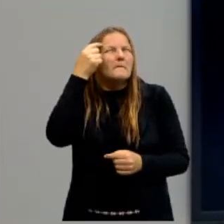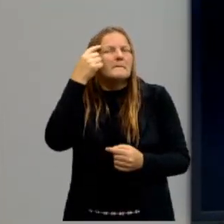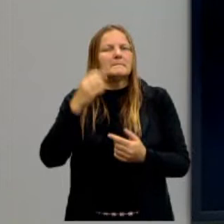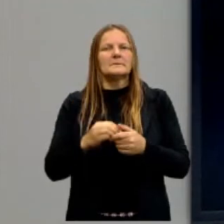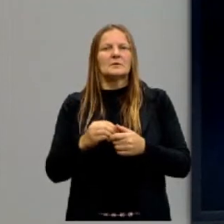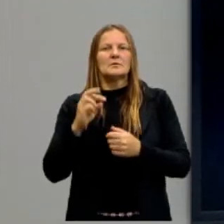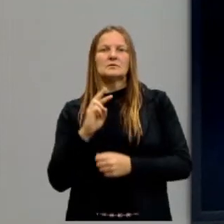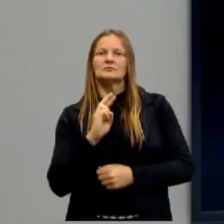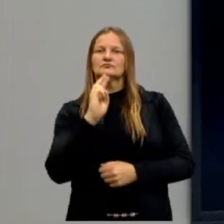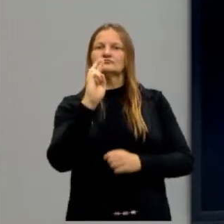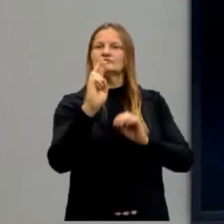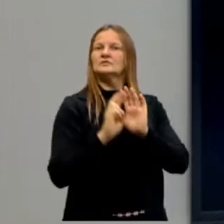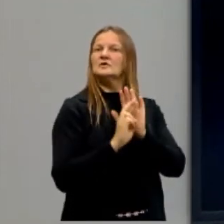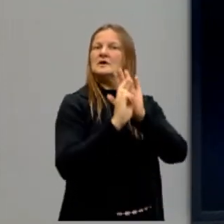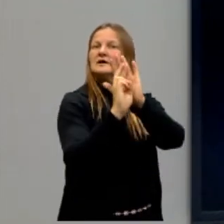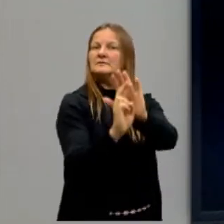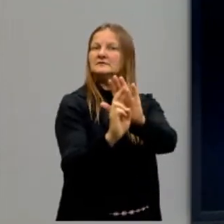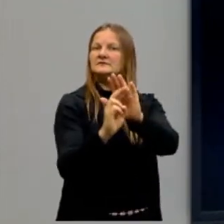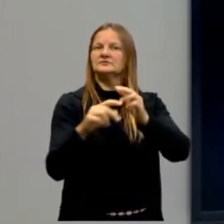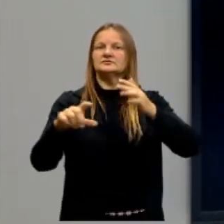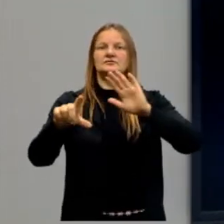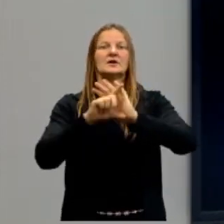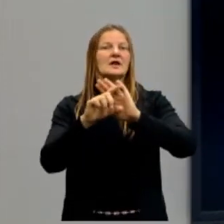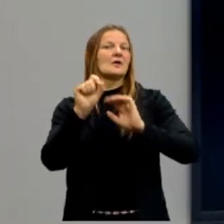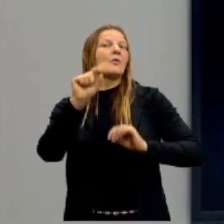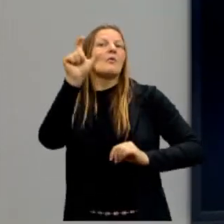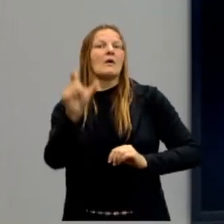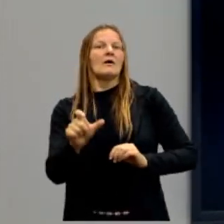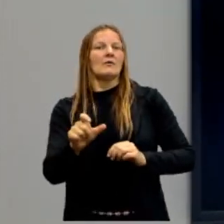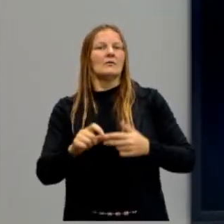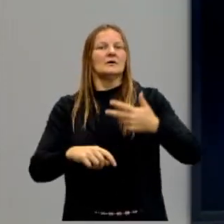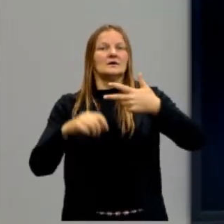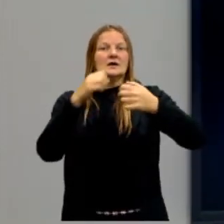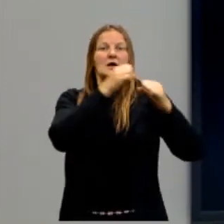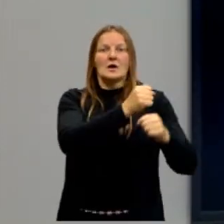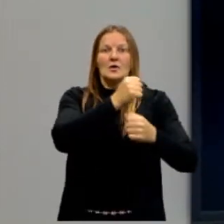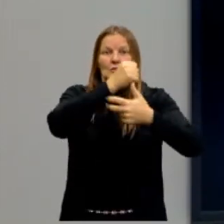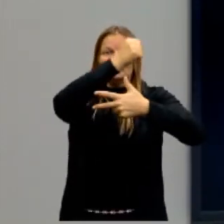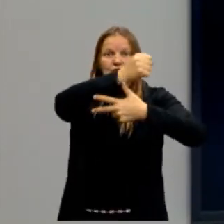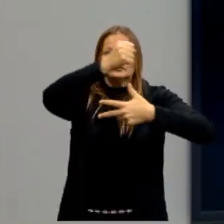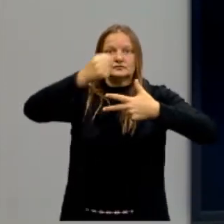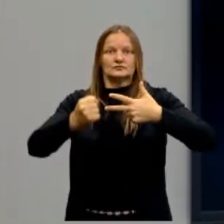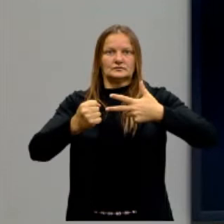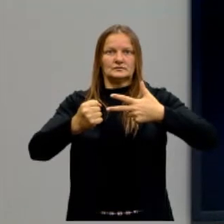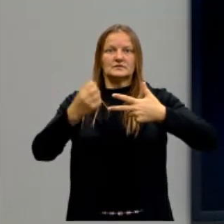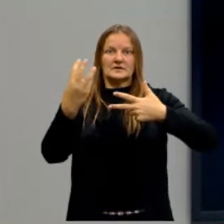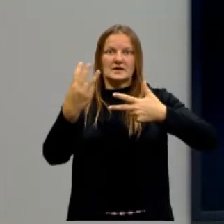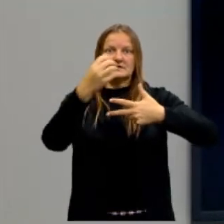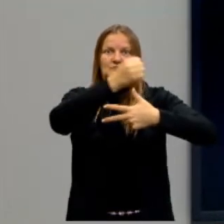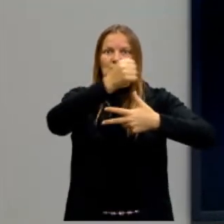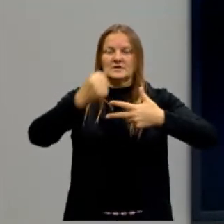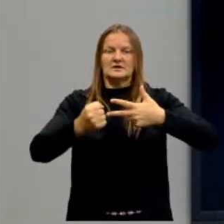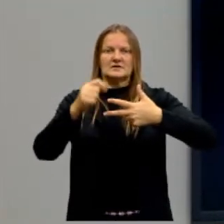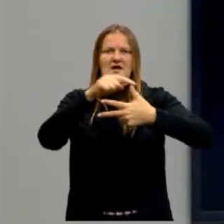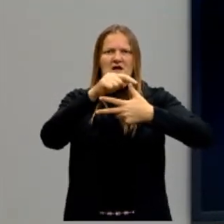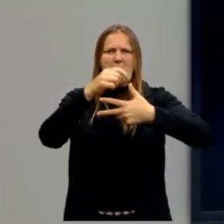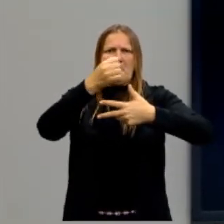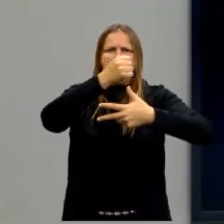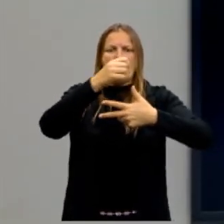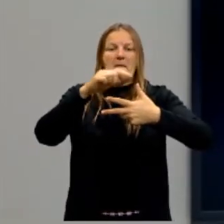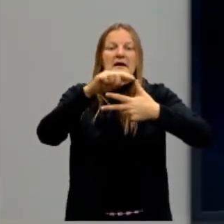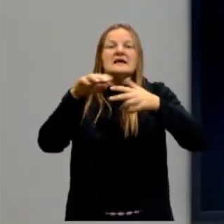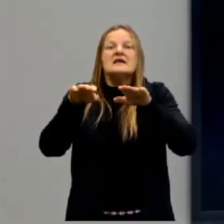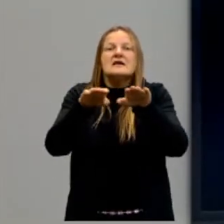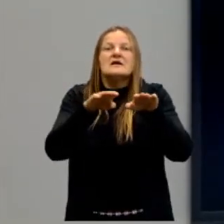representante dessas leis. E esses três poderes, não é um mais tem mais poder que o outro, os